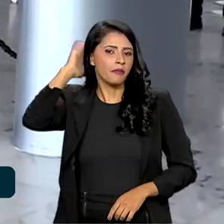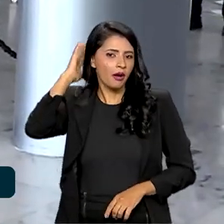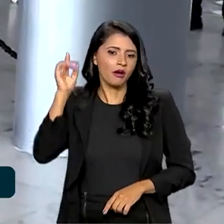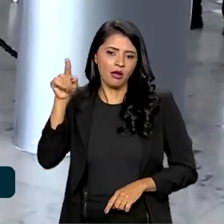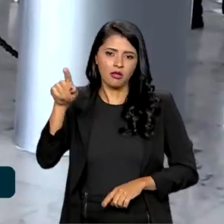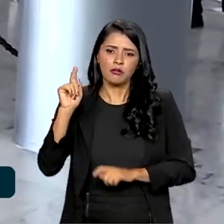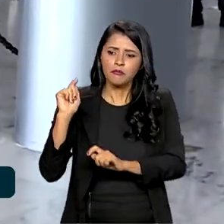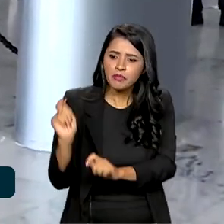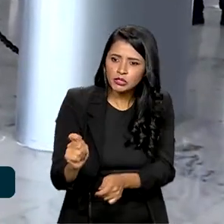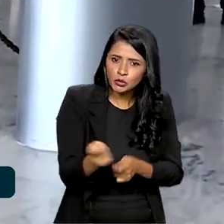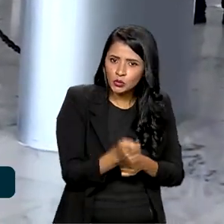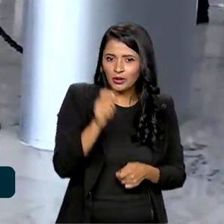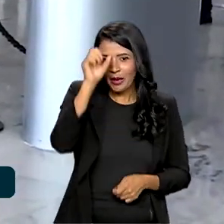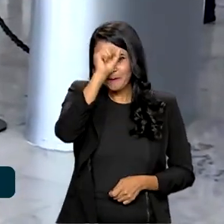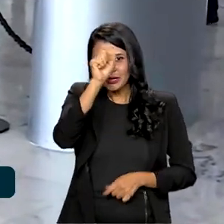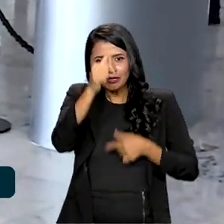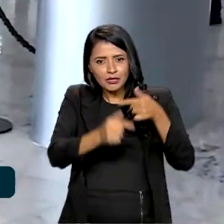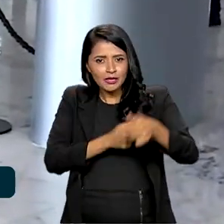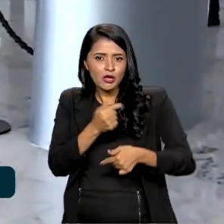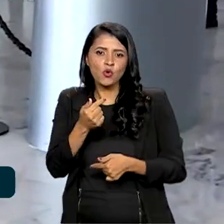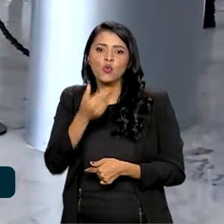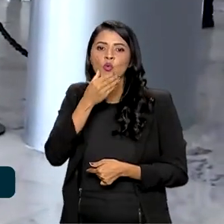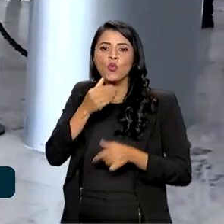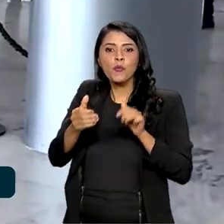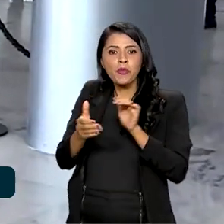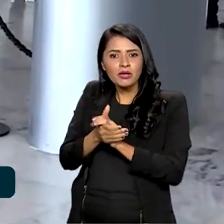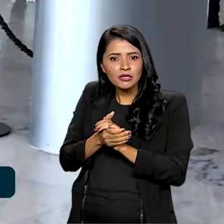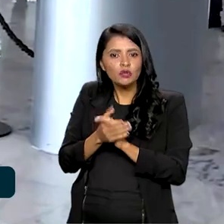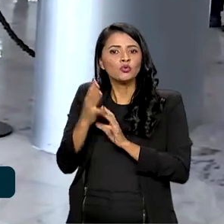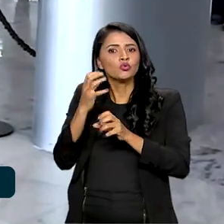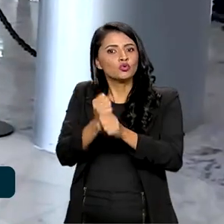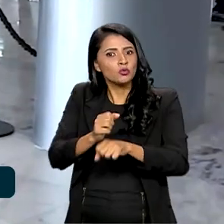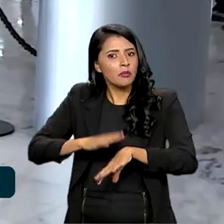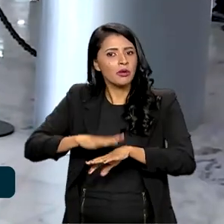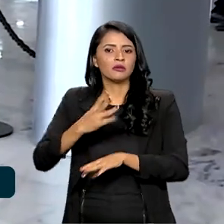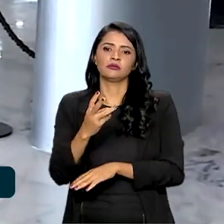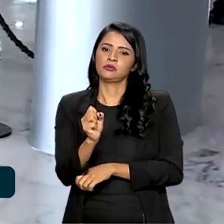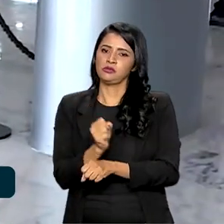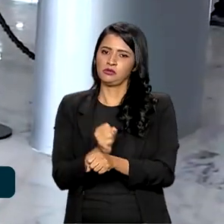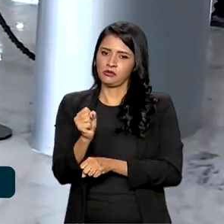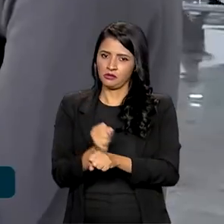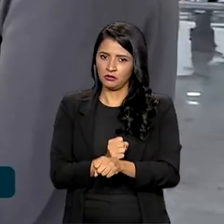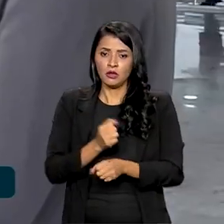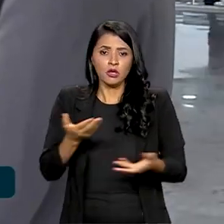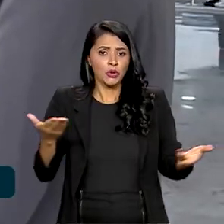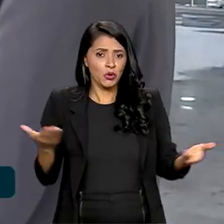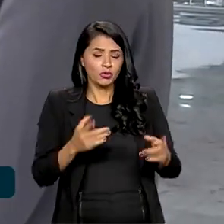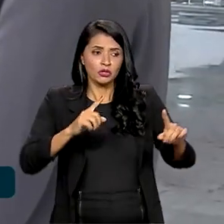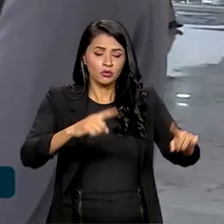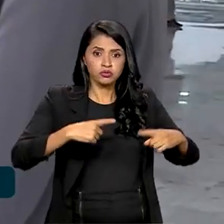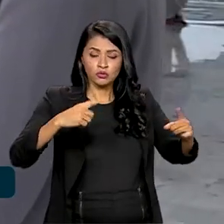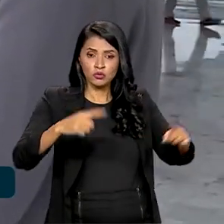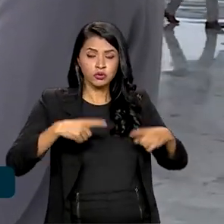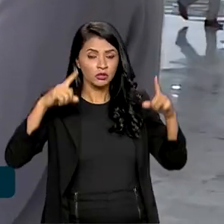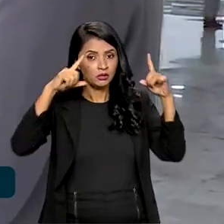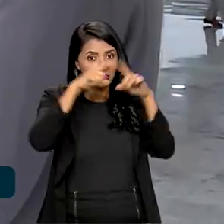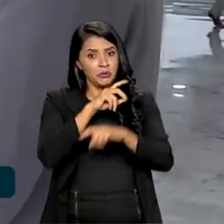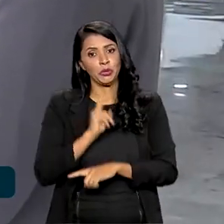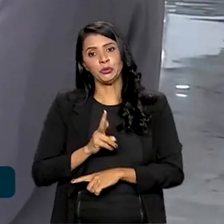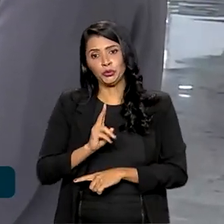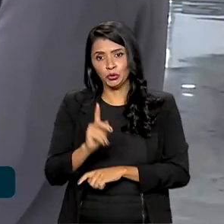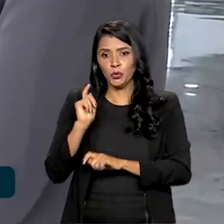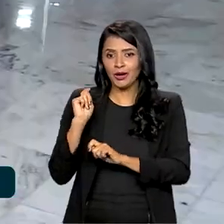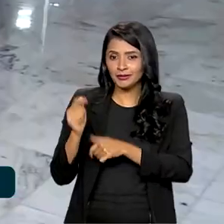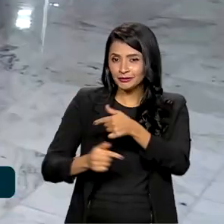pescadora conta que aprendeu o ofício com o marido há mais de 30 anos e hoje enfrenta os desafios para se manter na